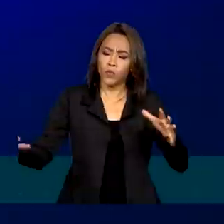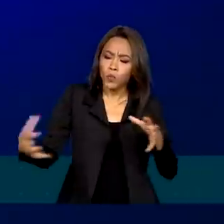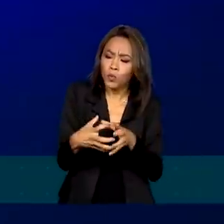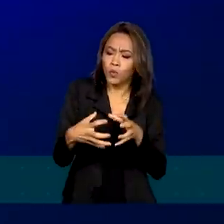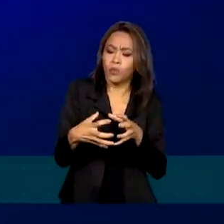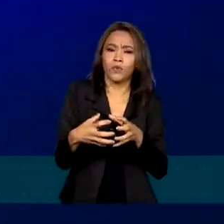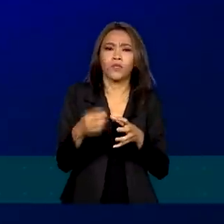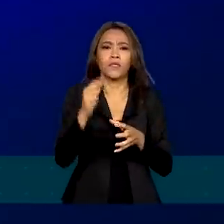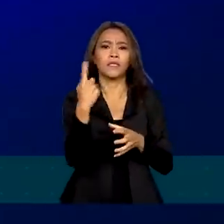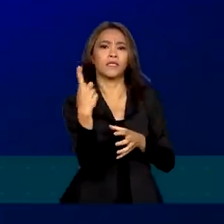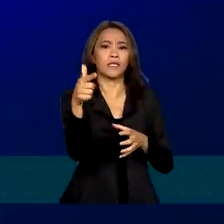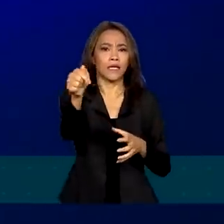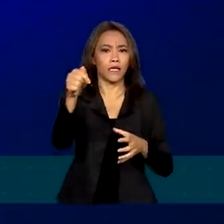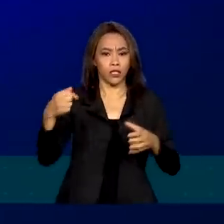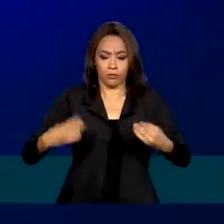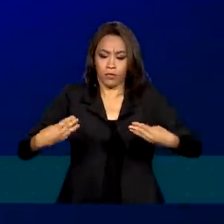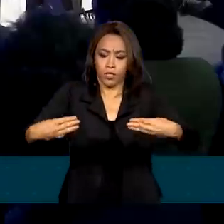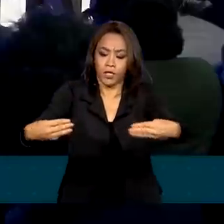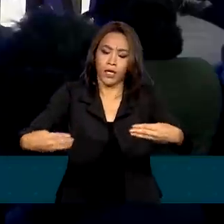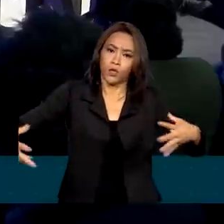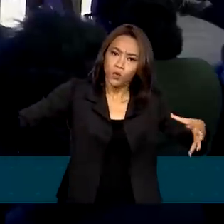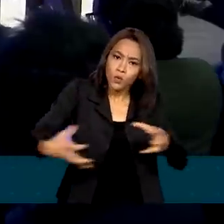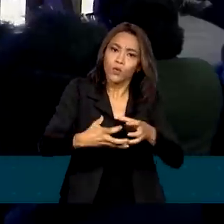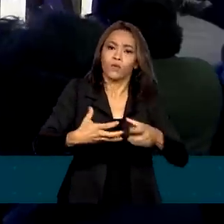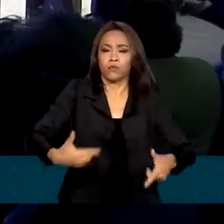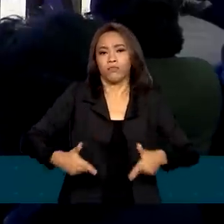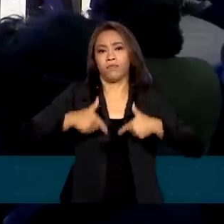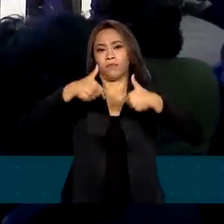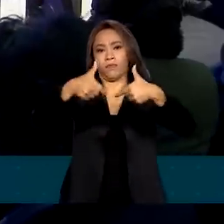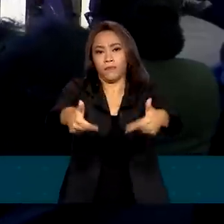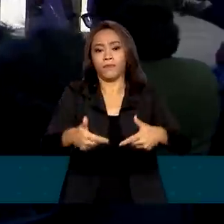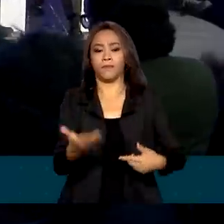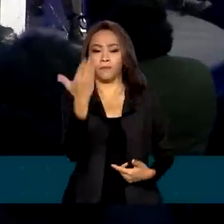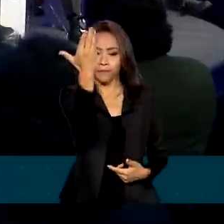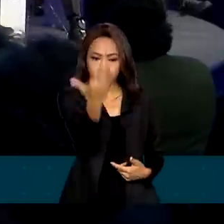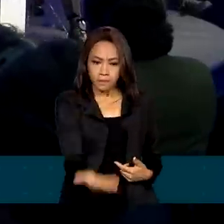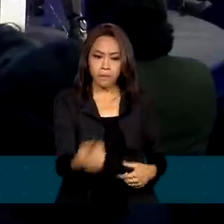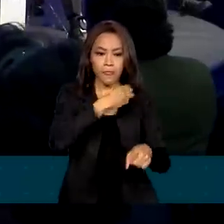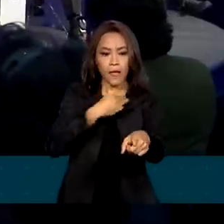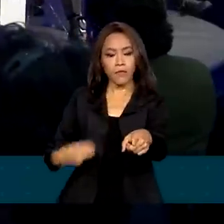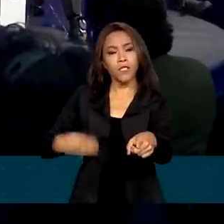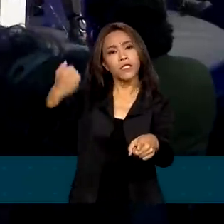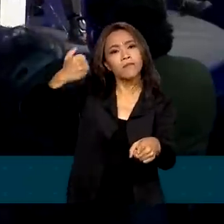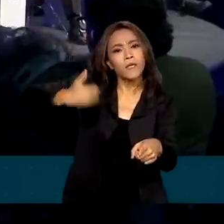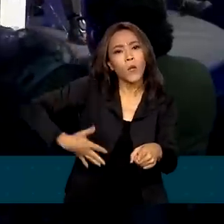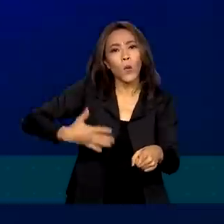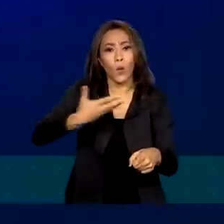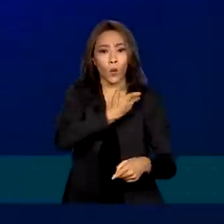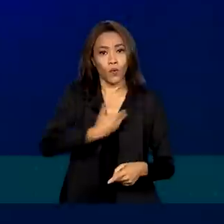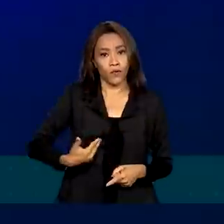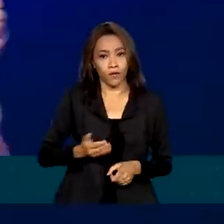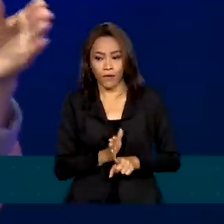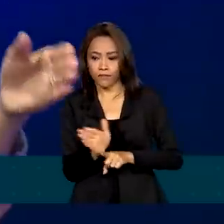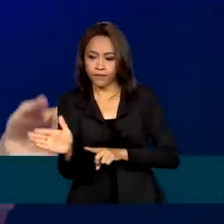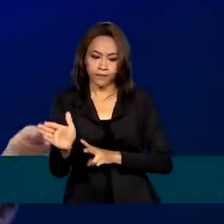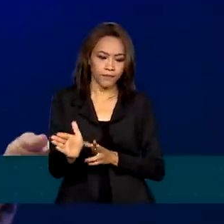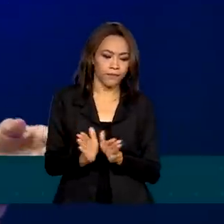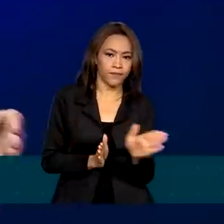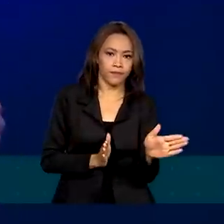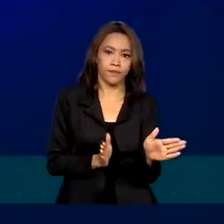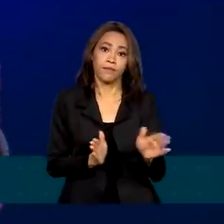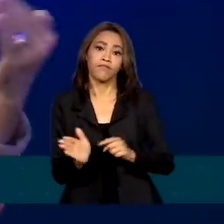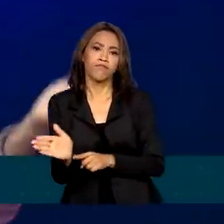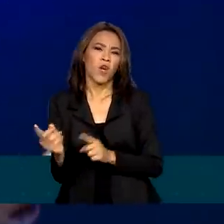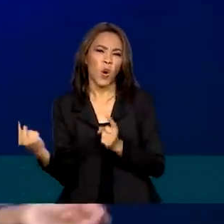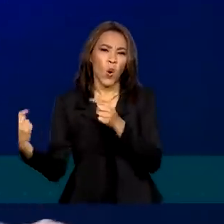ministérios atuarem juntos. Segundo Marina Silva, o governo vai atuar em duas frentes, no combate às